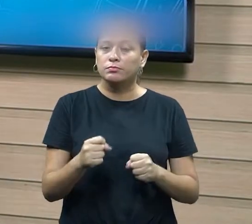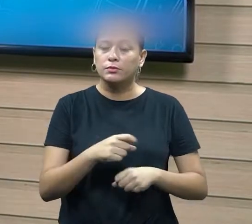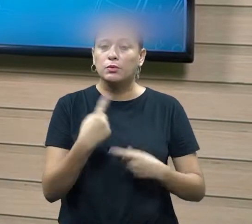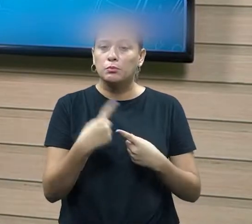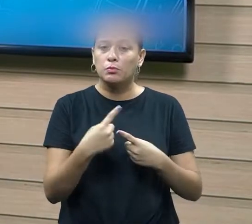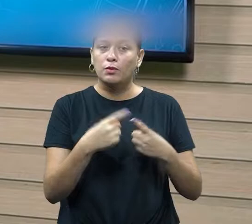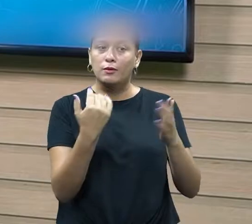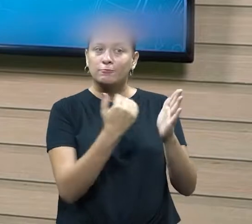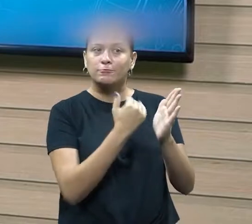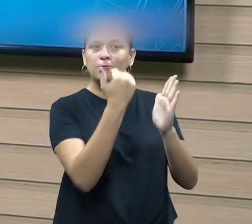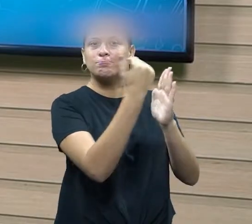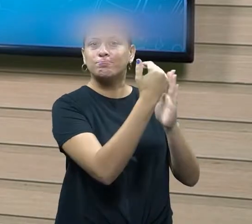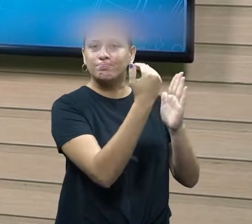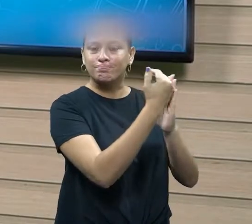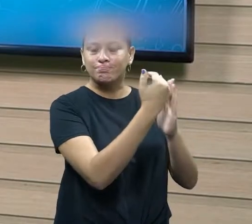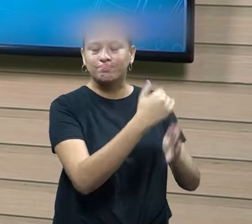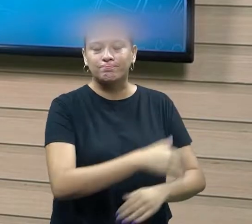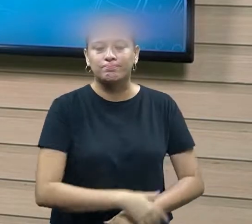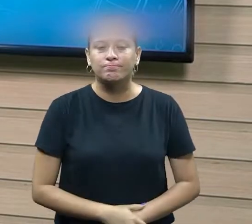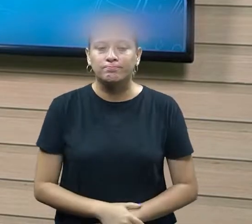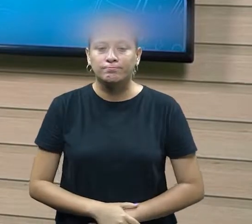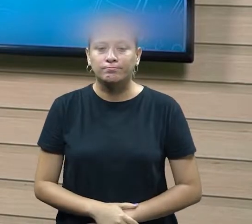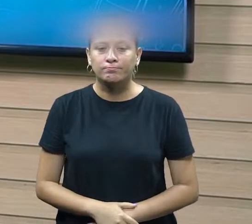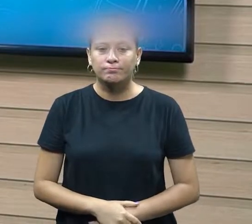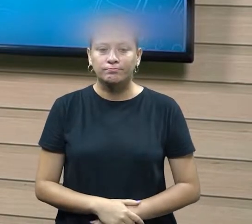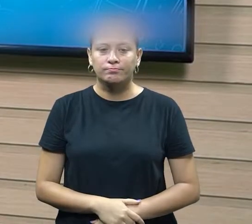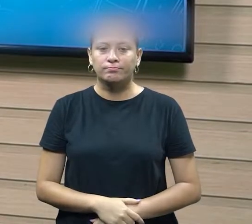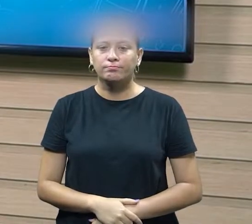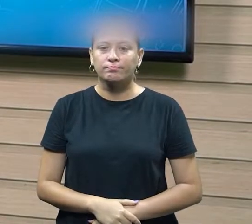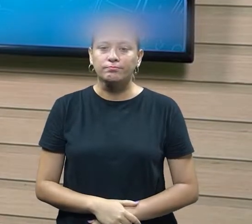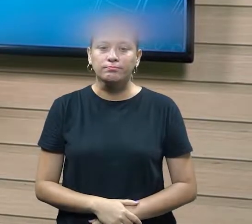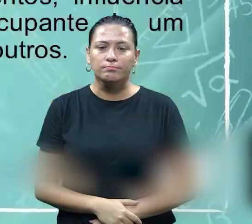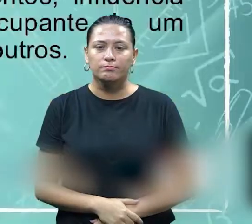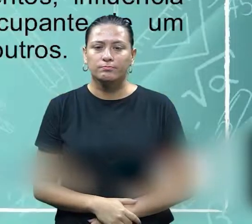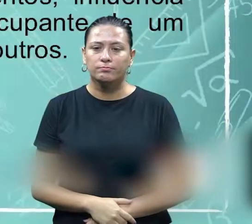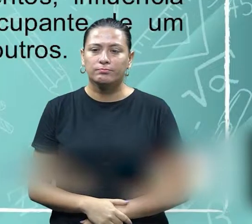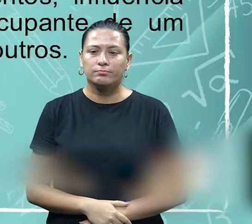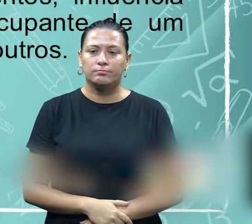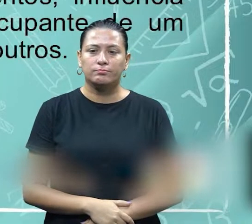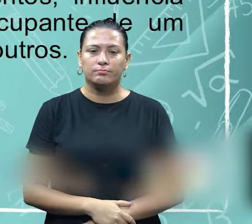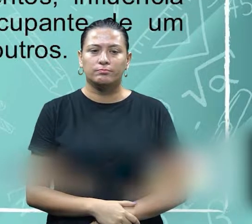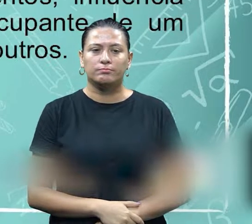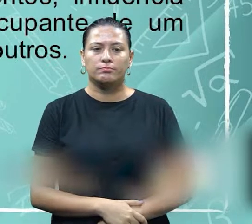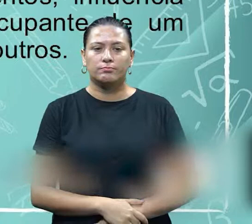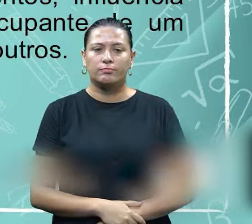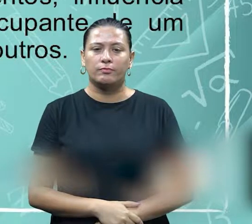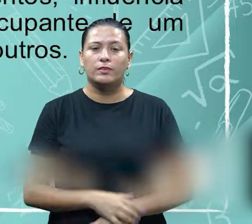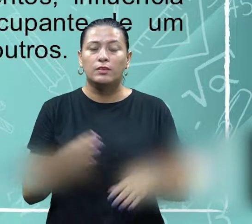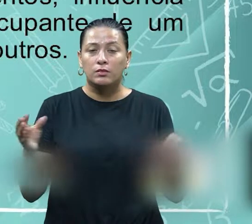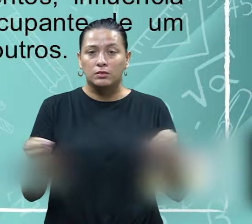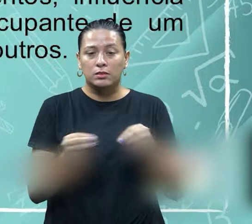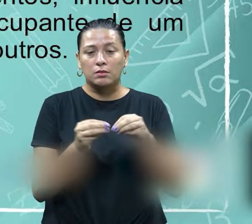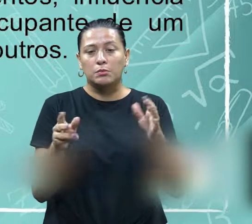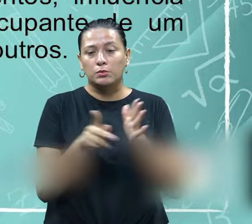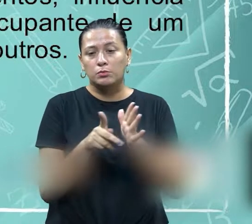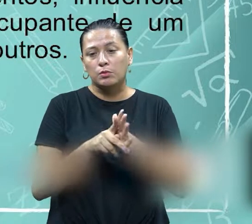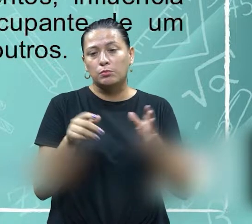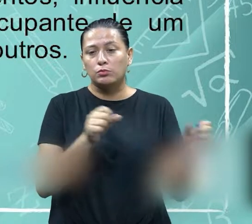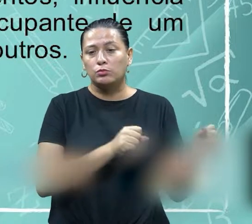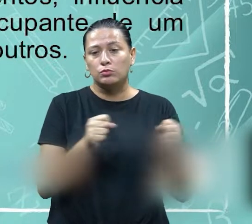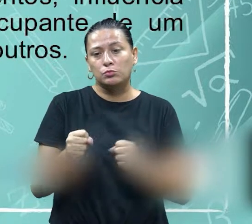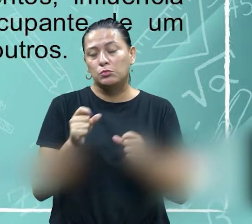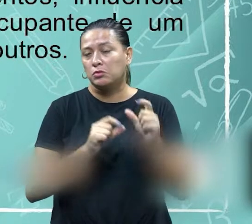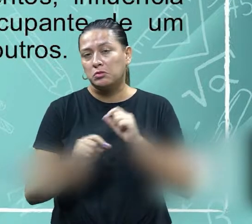ele é o central espero que você esteja compreendendo esses elementos do poder ele pode ser